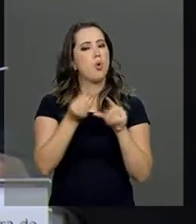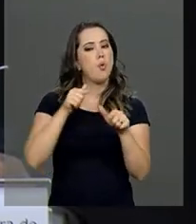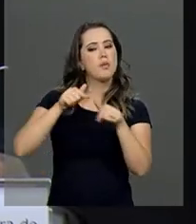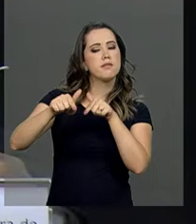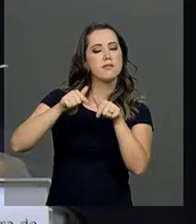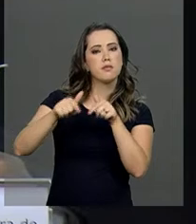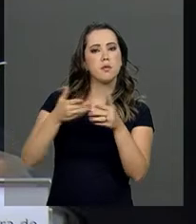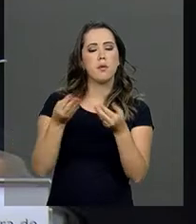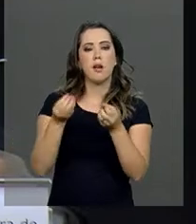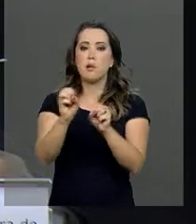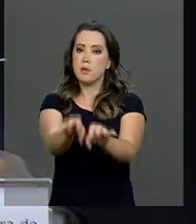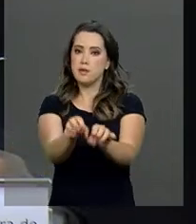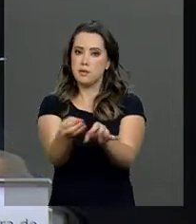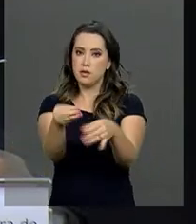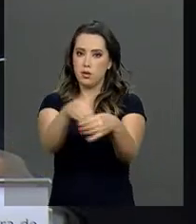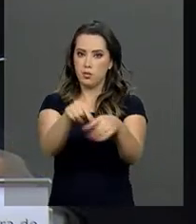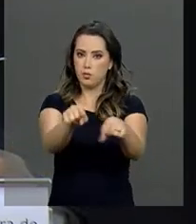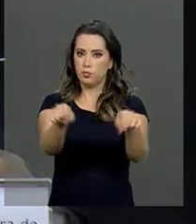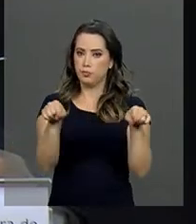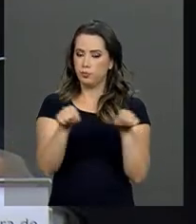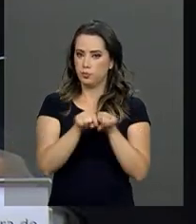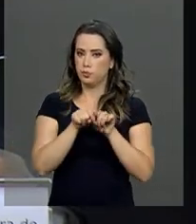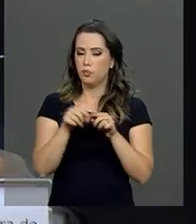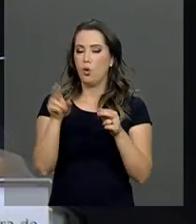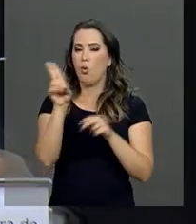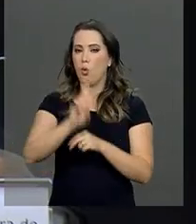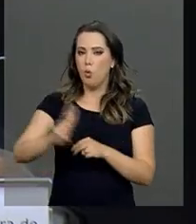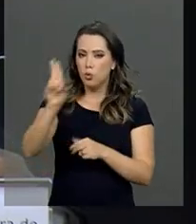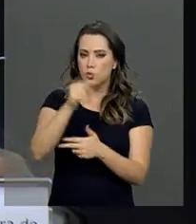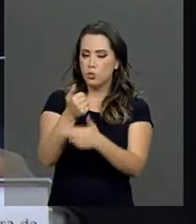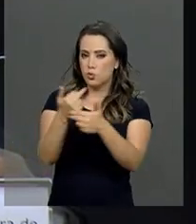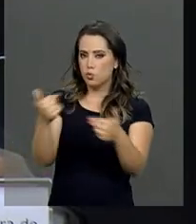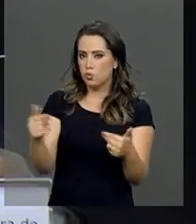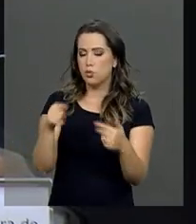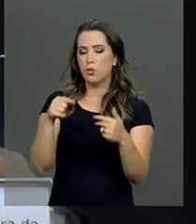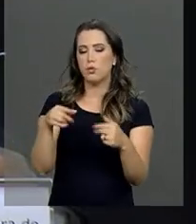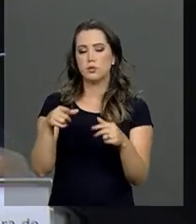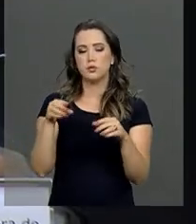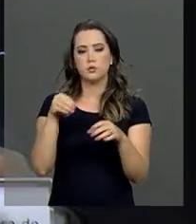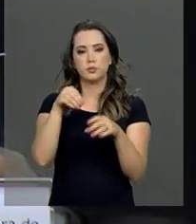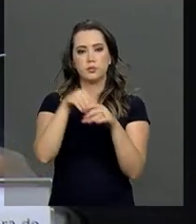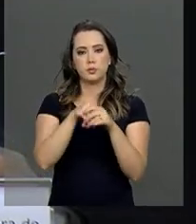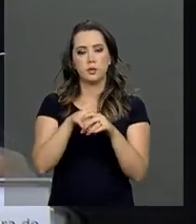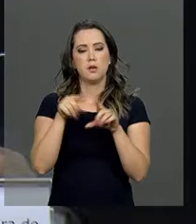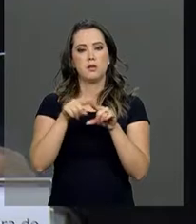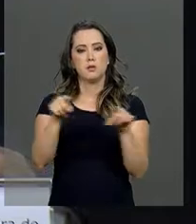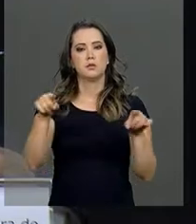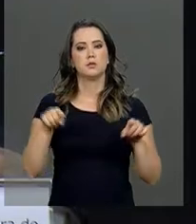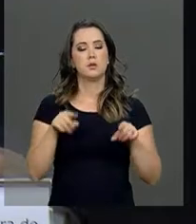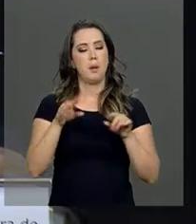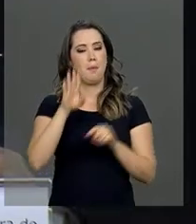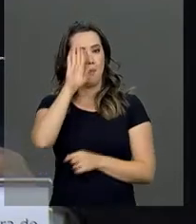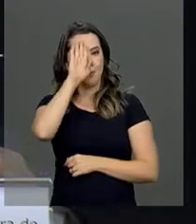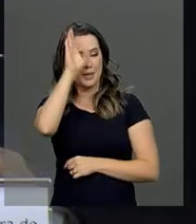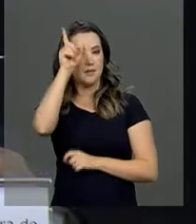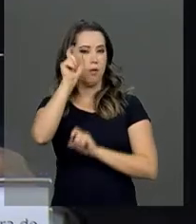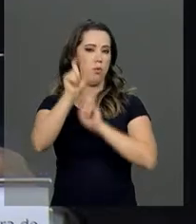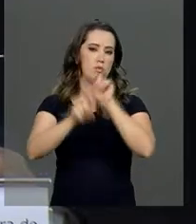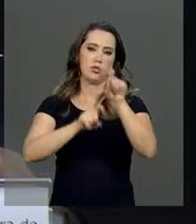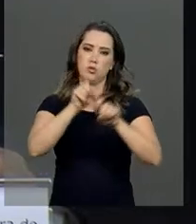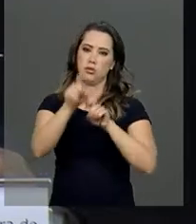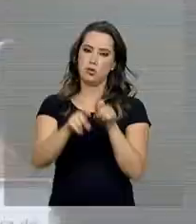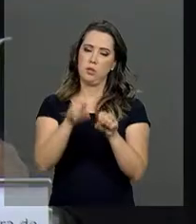ensino, os recursos educacionais, principalmente digitais para ensino de